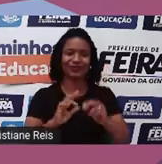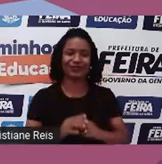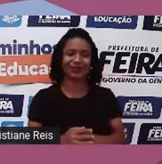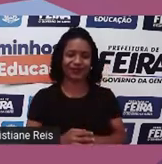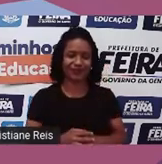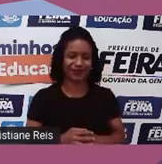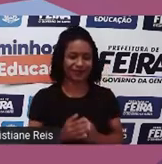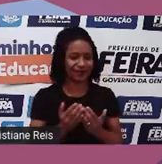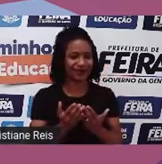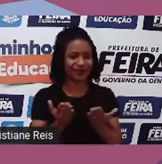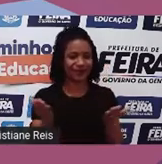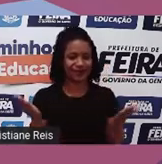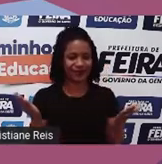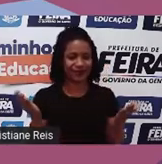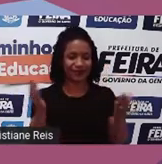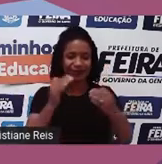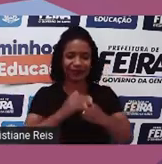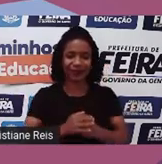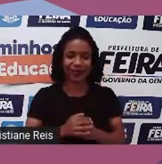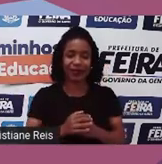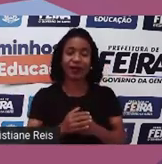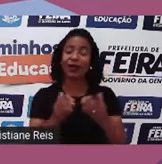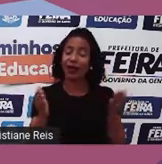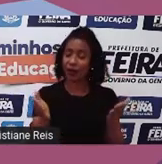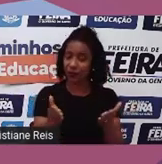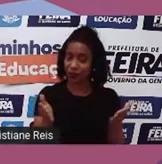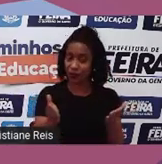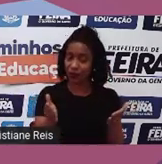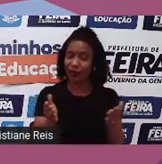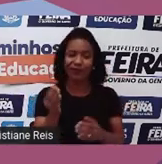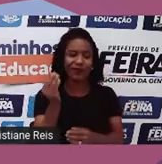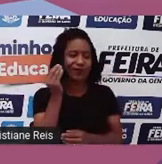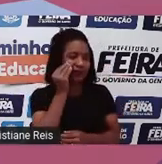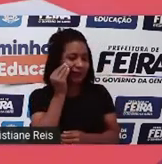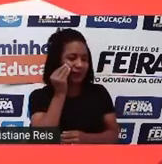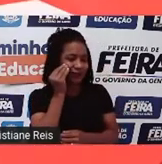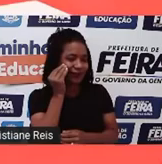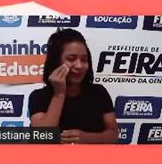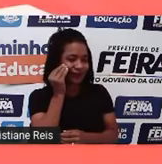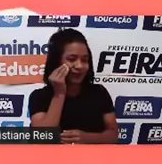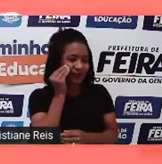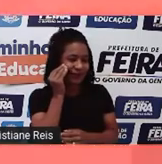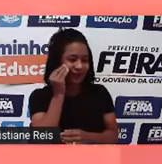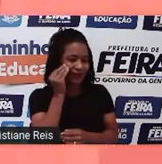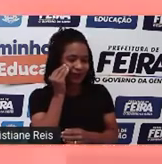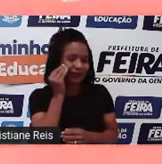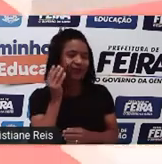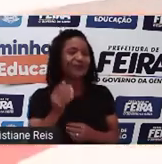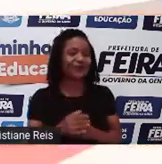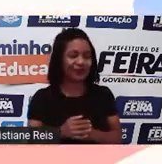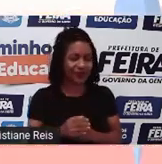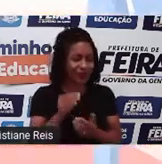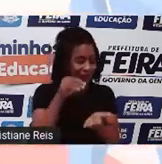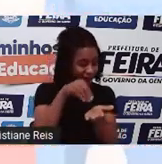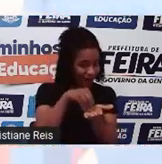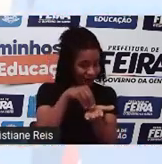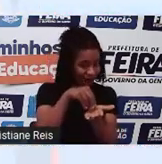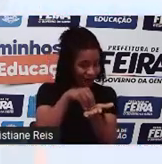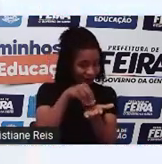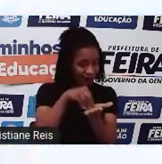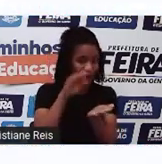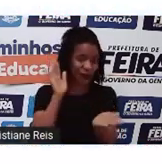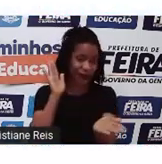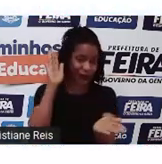put your skills to the test. Então, ele agora vai oferecer um teste porque ainda não completamos o nosso